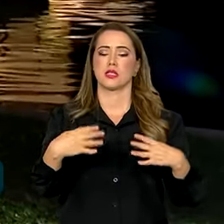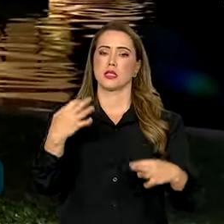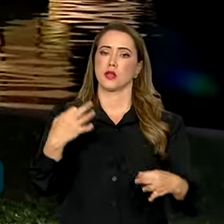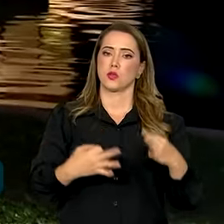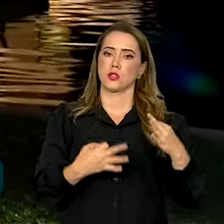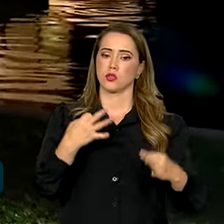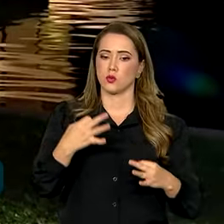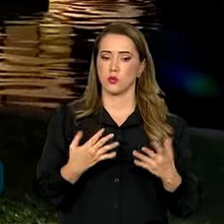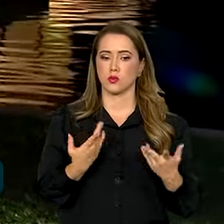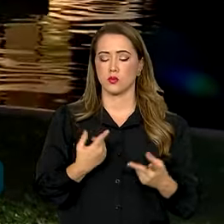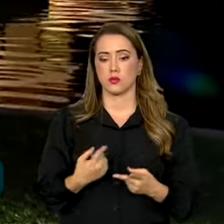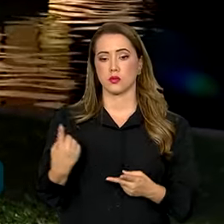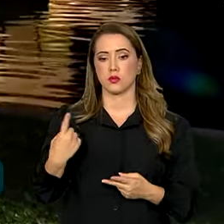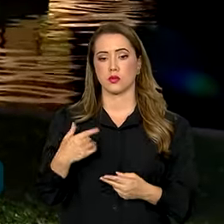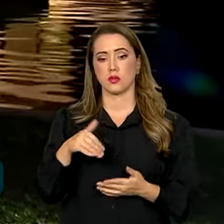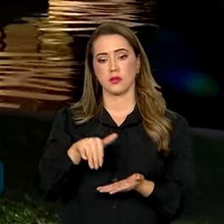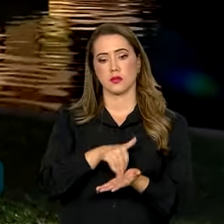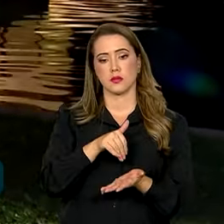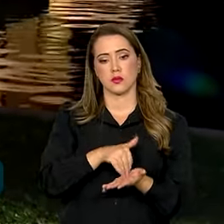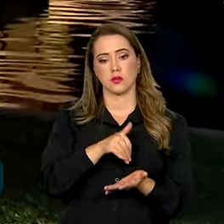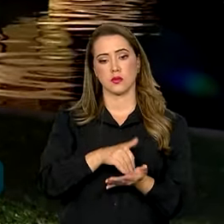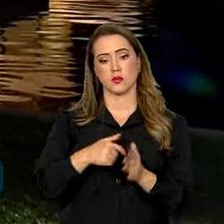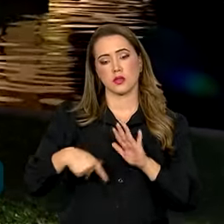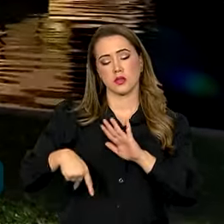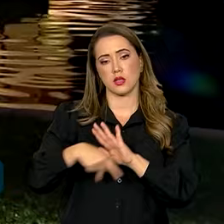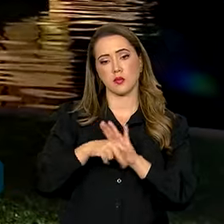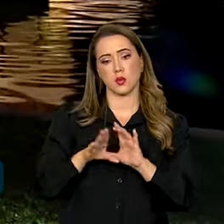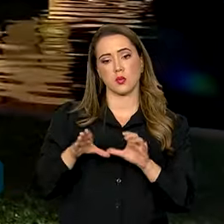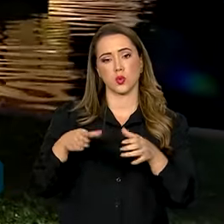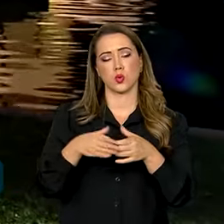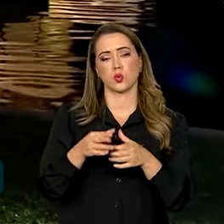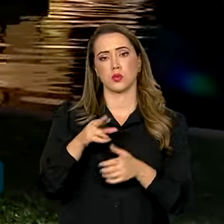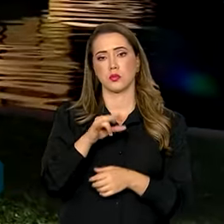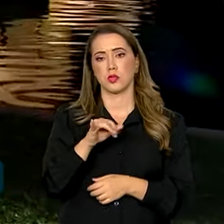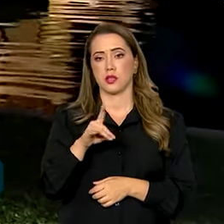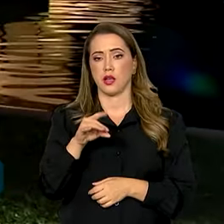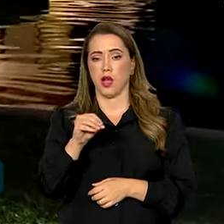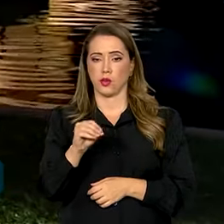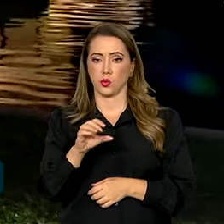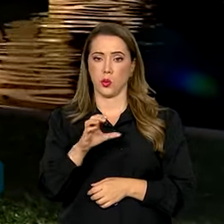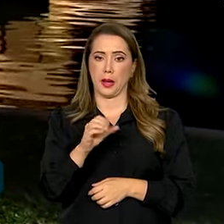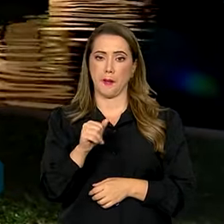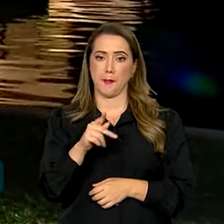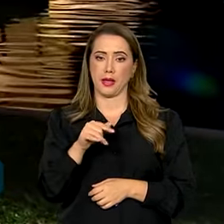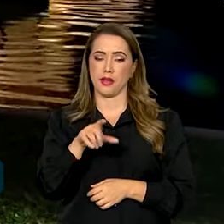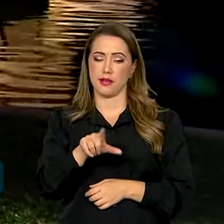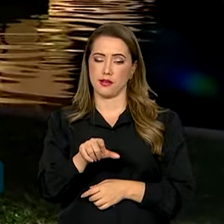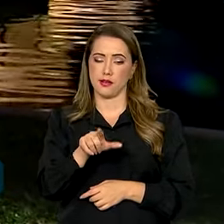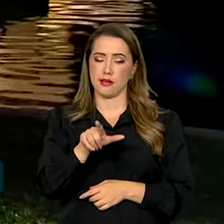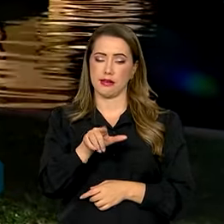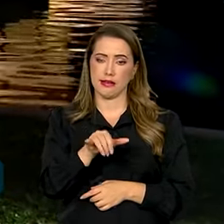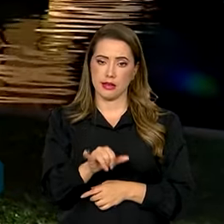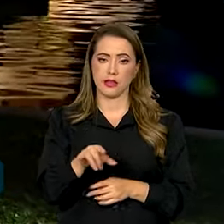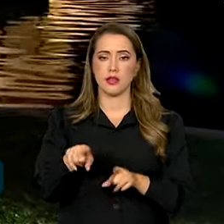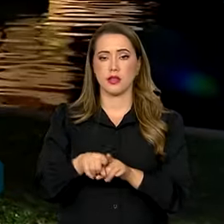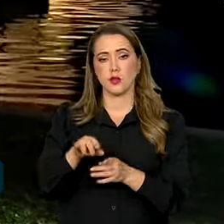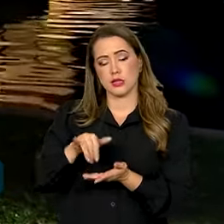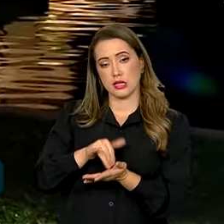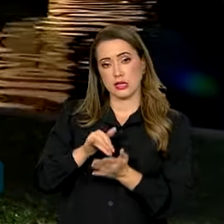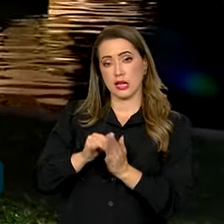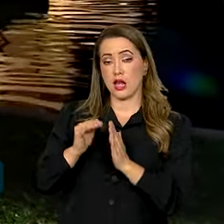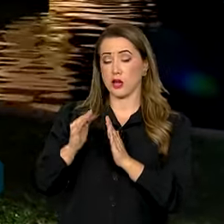e Segurança Pública. O secretário executivo da pasta, Ricardo Capelli, e o secretário da Casa Civil do Rio de Janeiro,